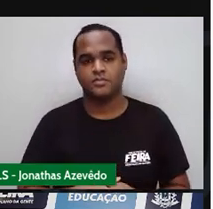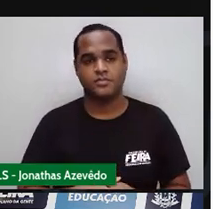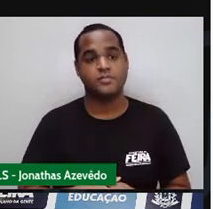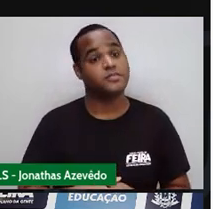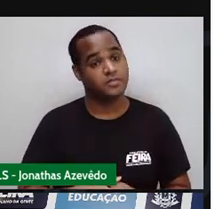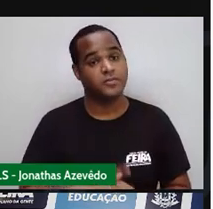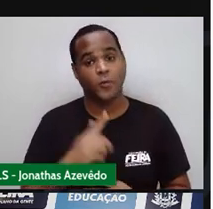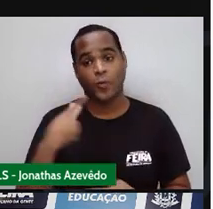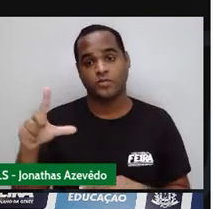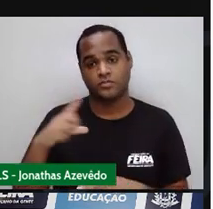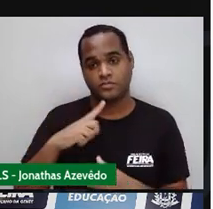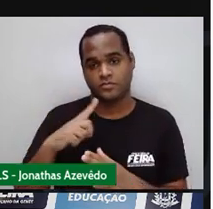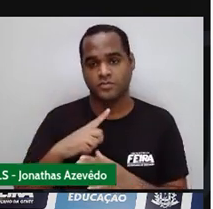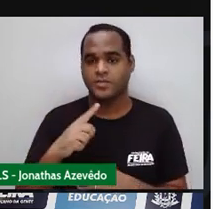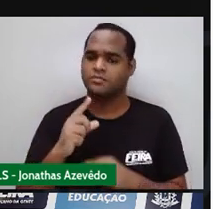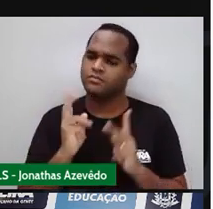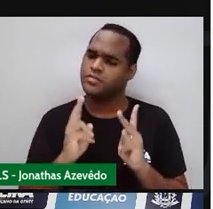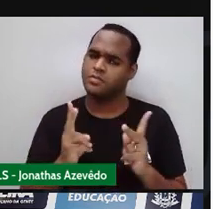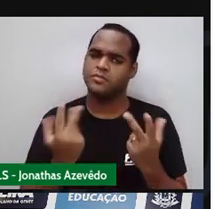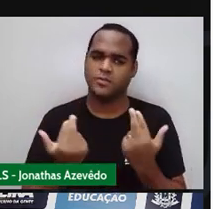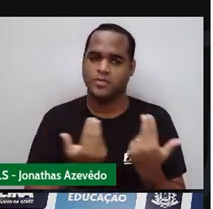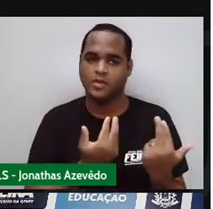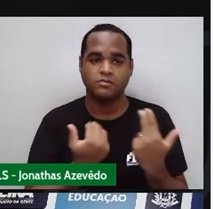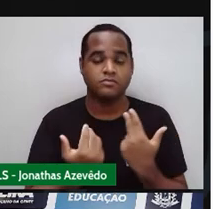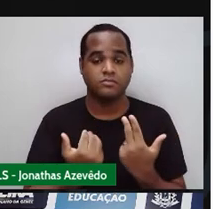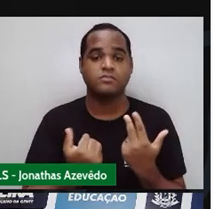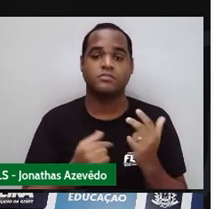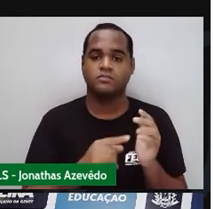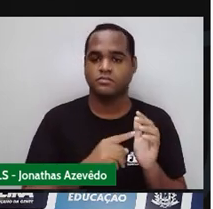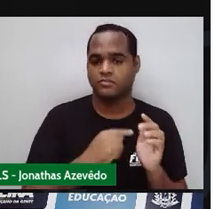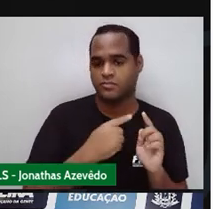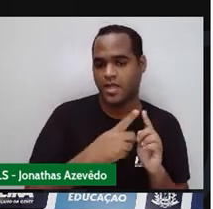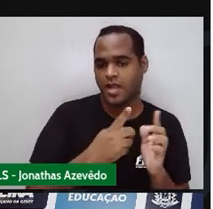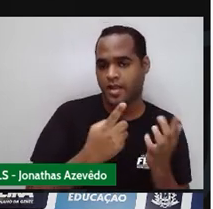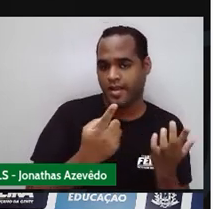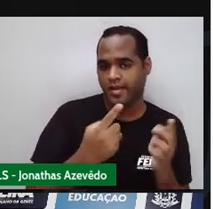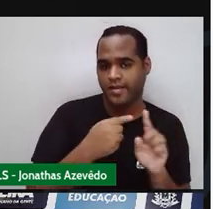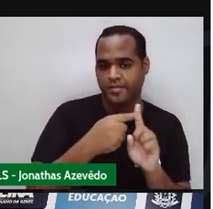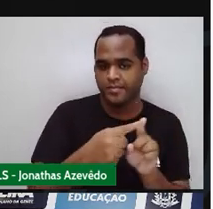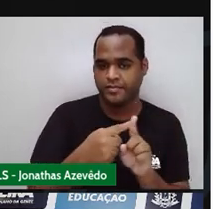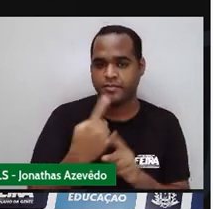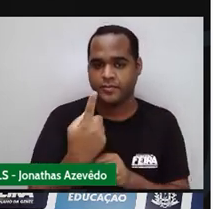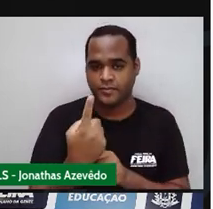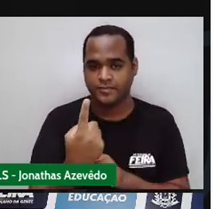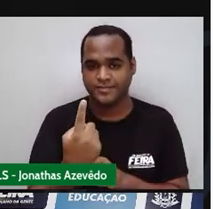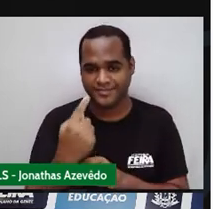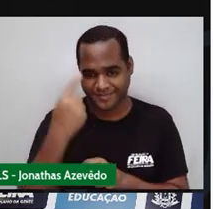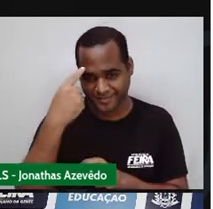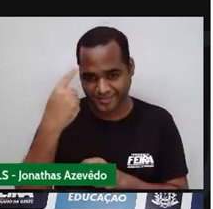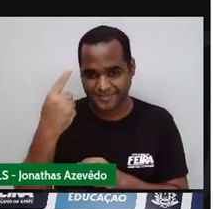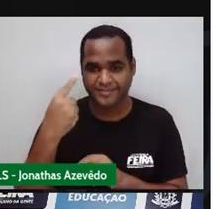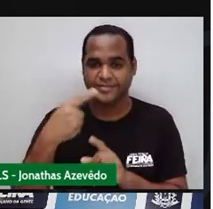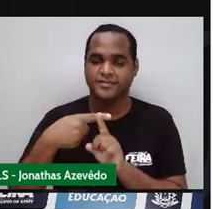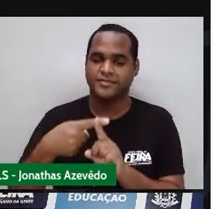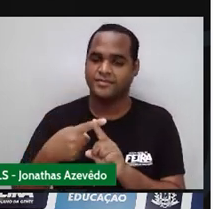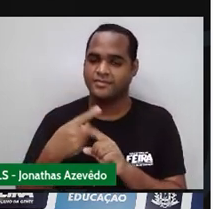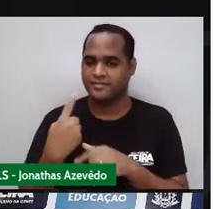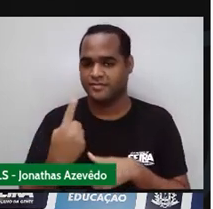O sucessor É sempre o do meio mais um Como no meio a gente colocou A interrogação O sucessor vai ser